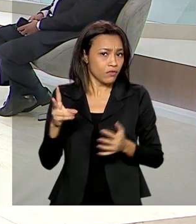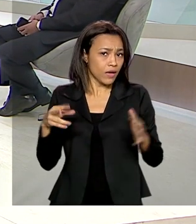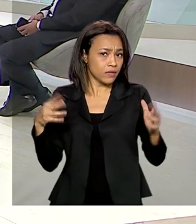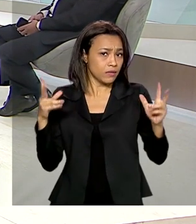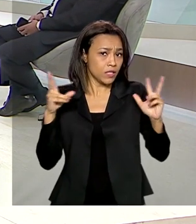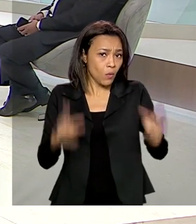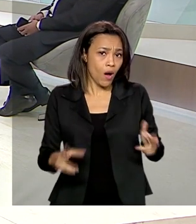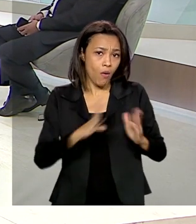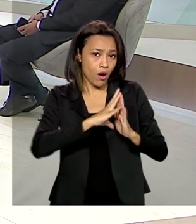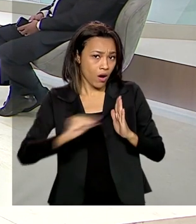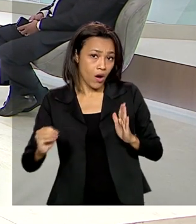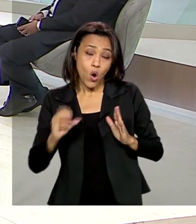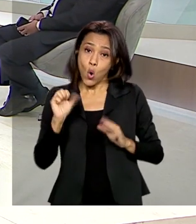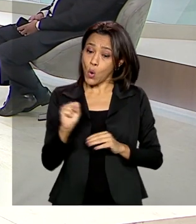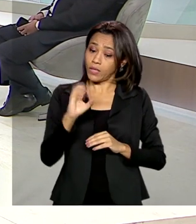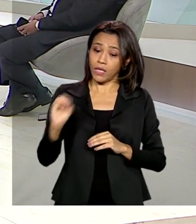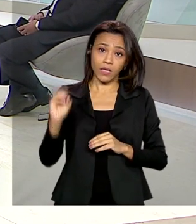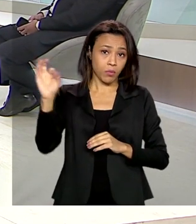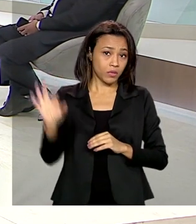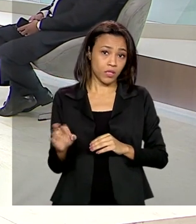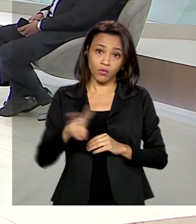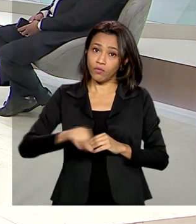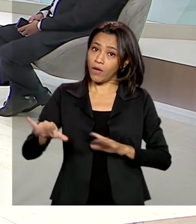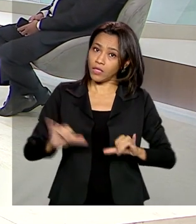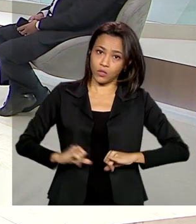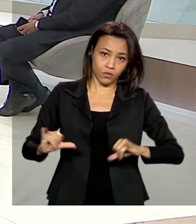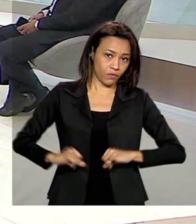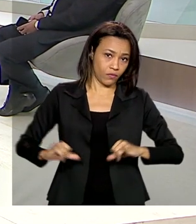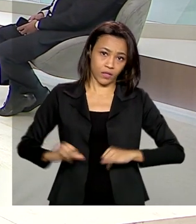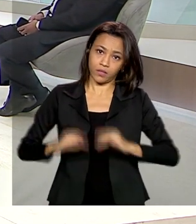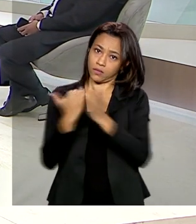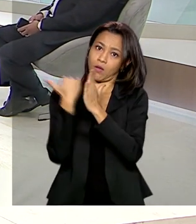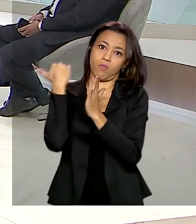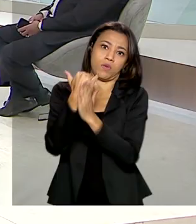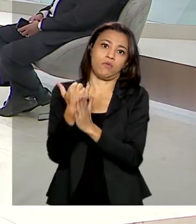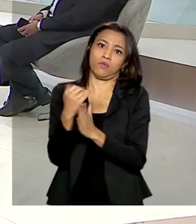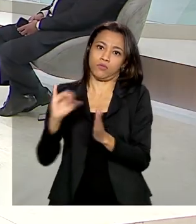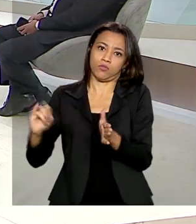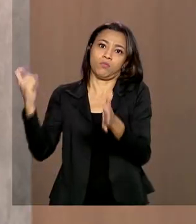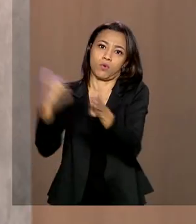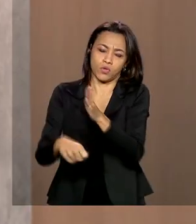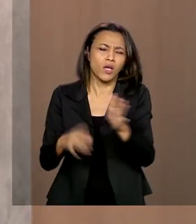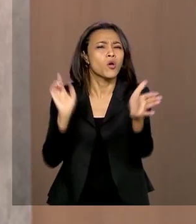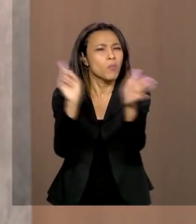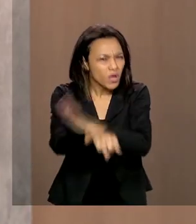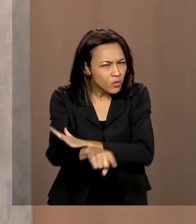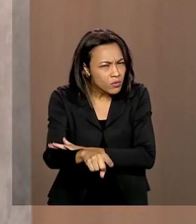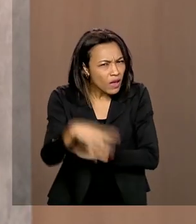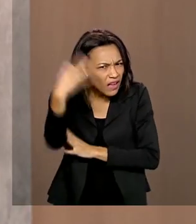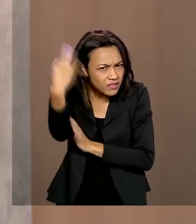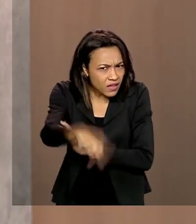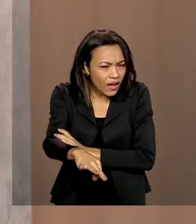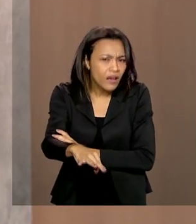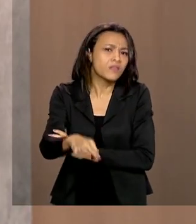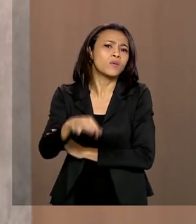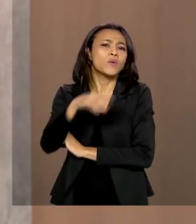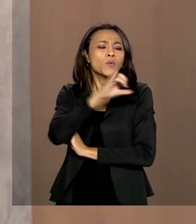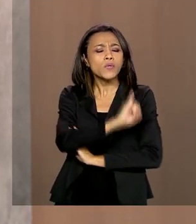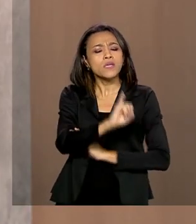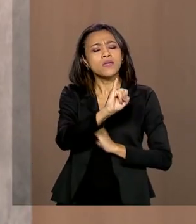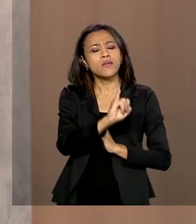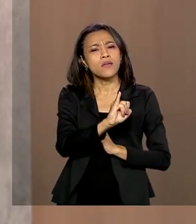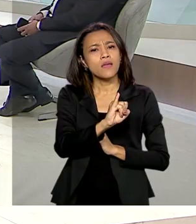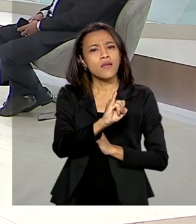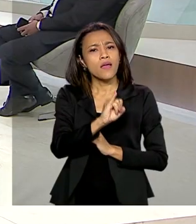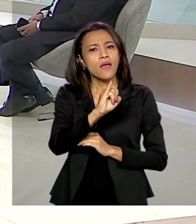Portanto, 80% não vão estar sofrendo o seria um aumento de carga tributária. E pergunto, é correto também inserir o ISS nessa